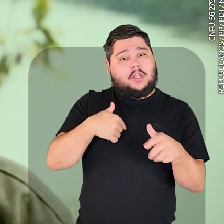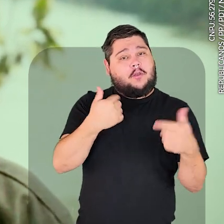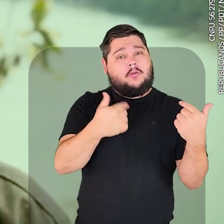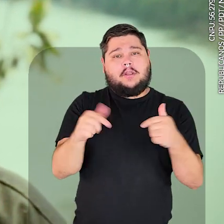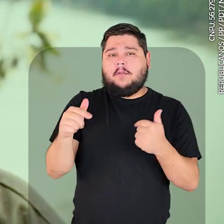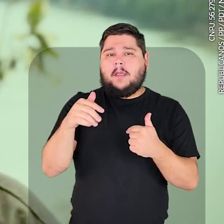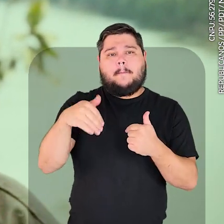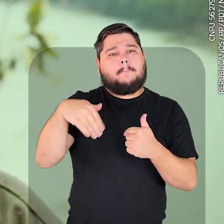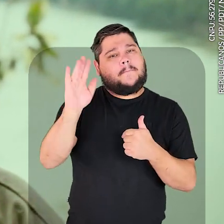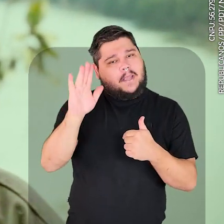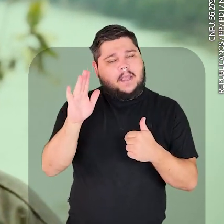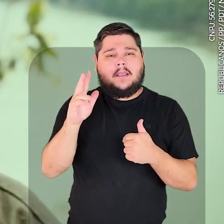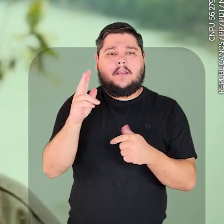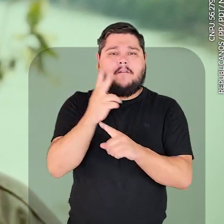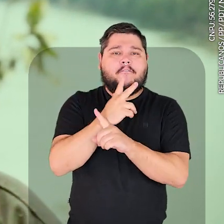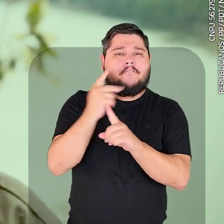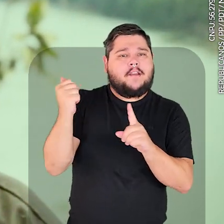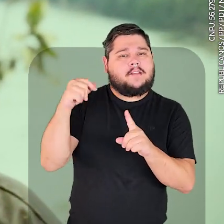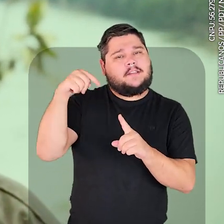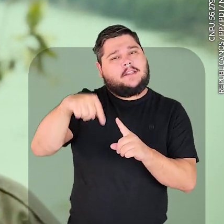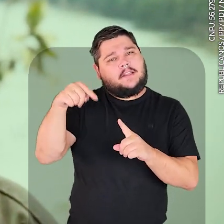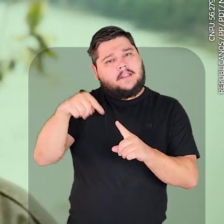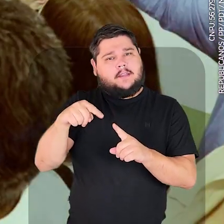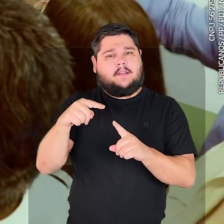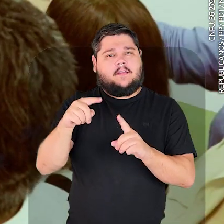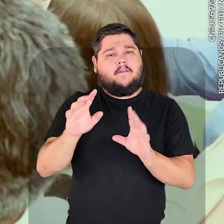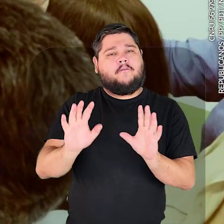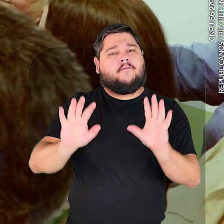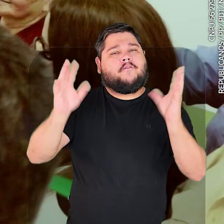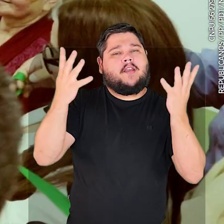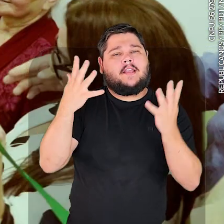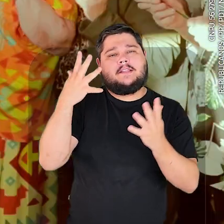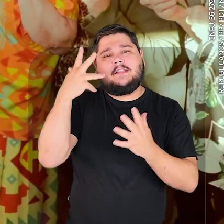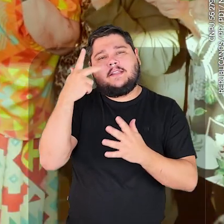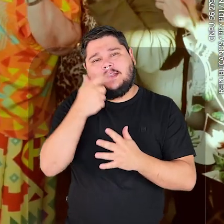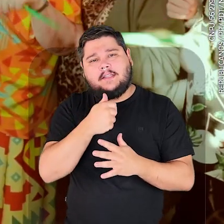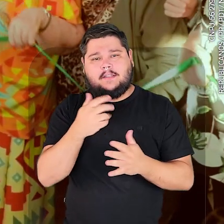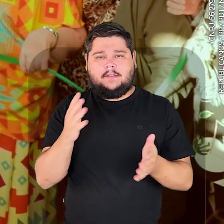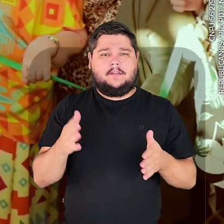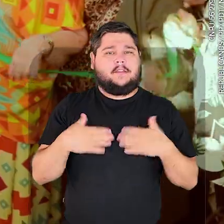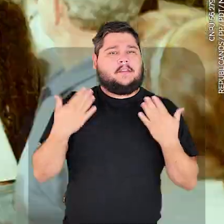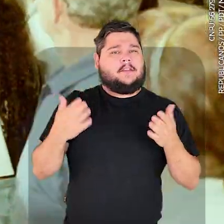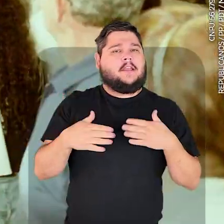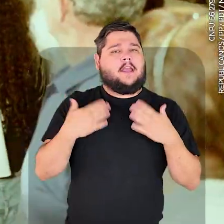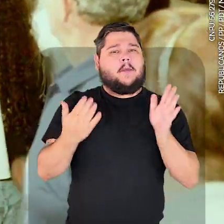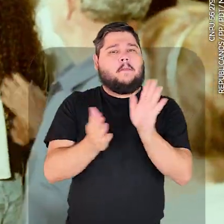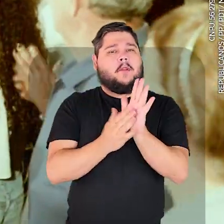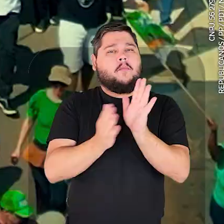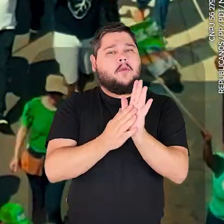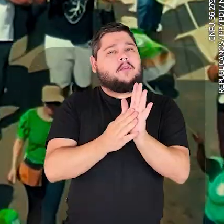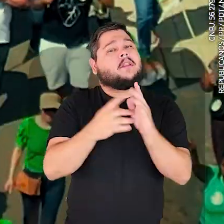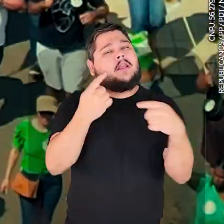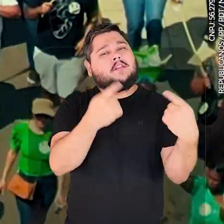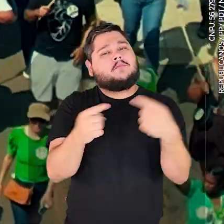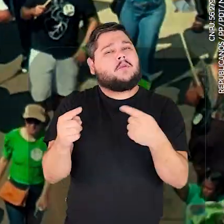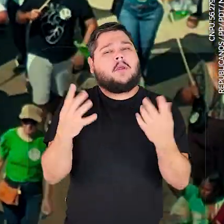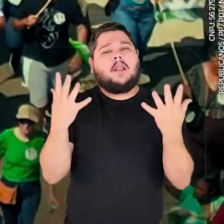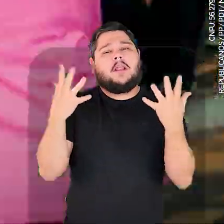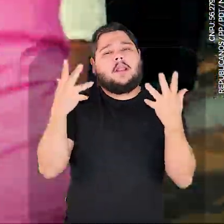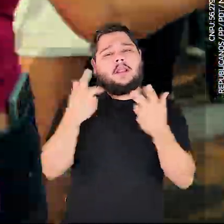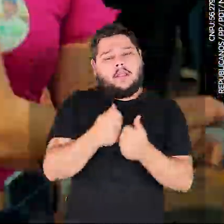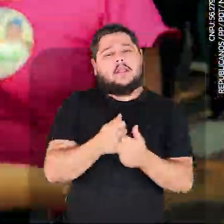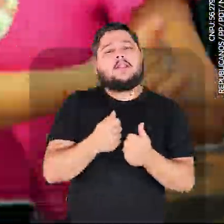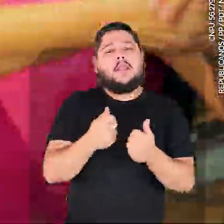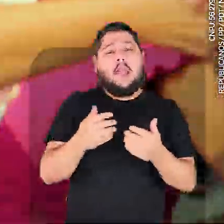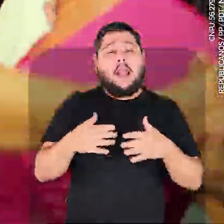acredito que vai melhorar mais, que ele vai ganhar, se Deus quiser. Isso nos motiva a trabalhar cada vez mais, vencer as eleições